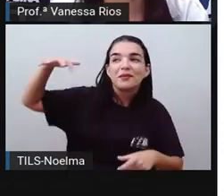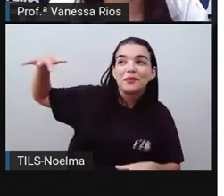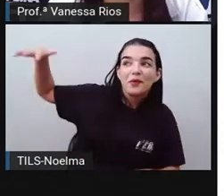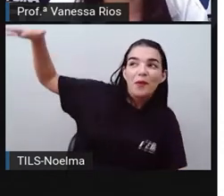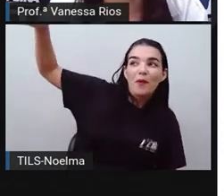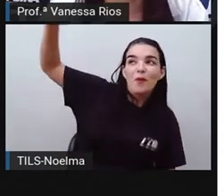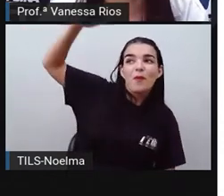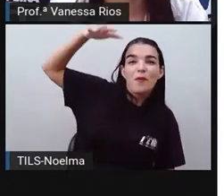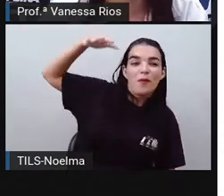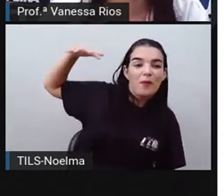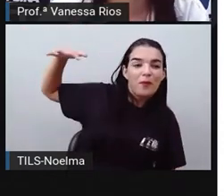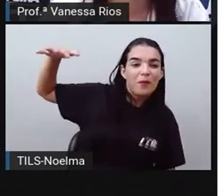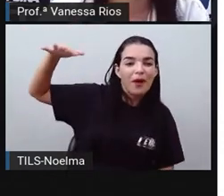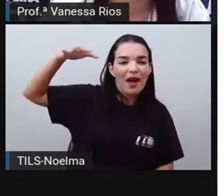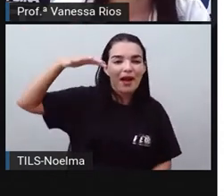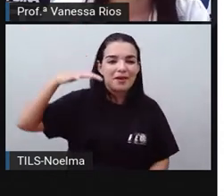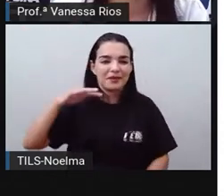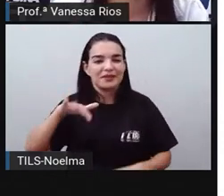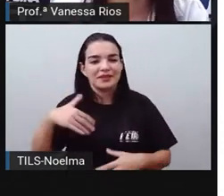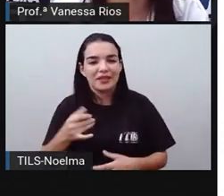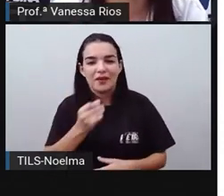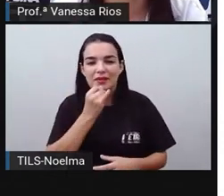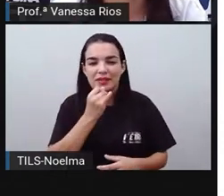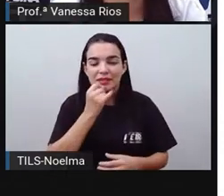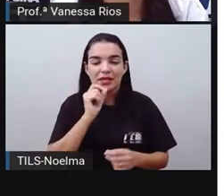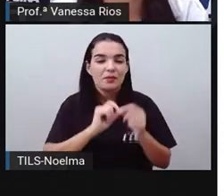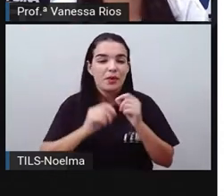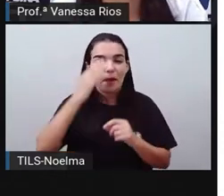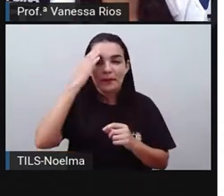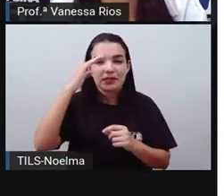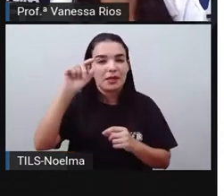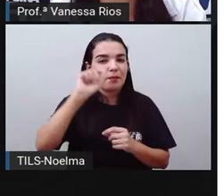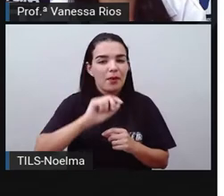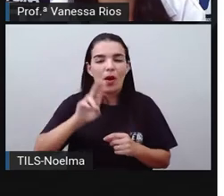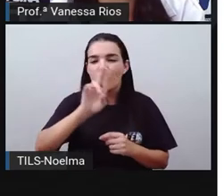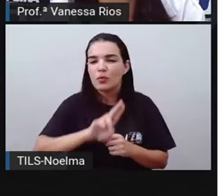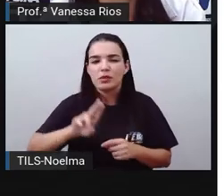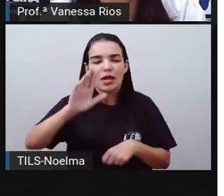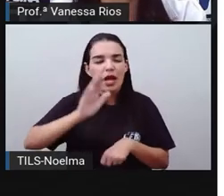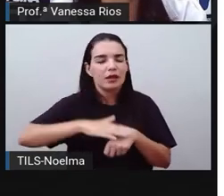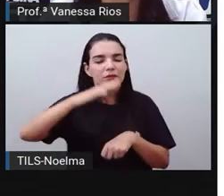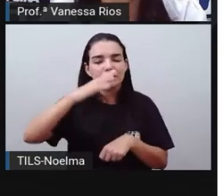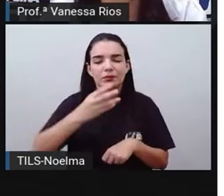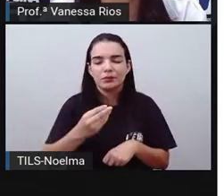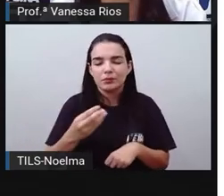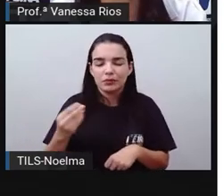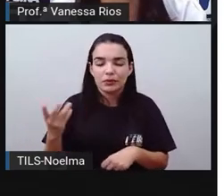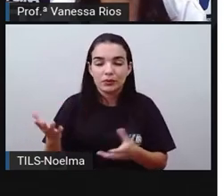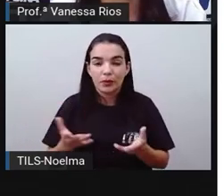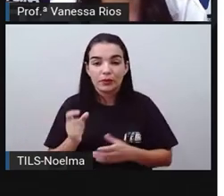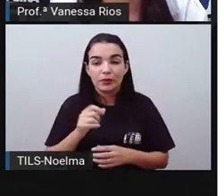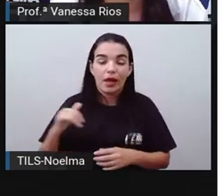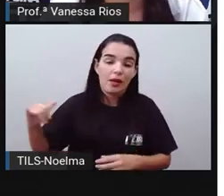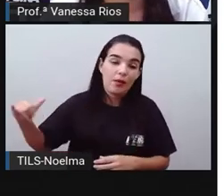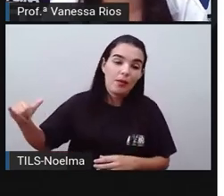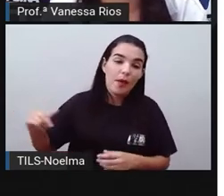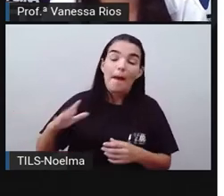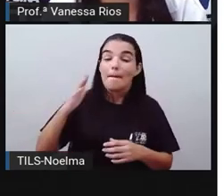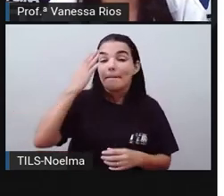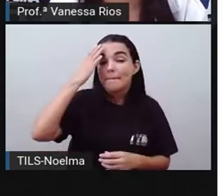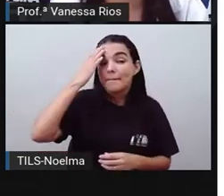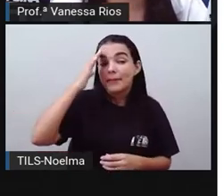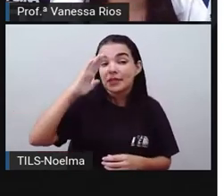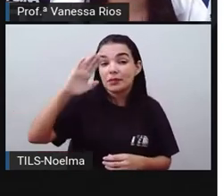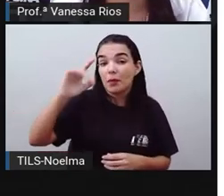Eles vão voar. Então, a gente cita aí como exemplo principal, bastante utilizado por um grande número de pessoas, principalmente